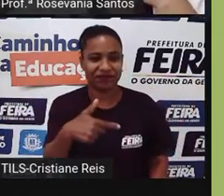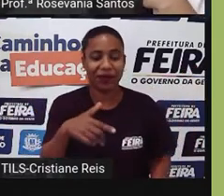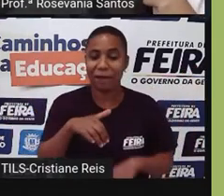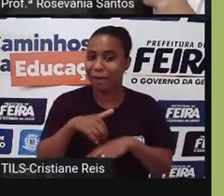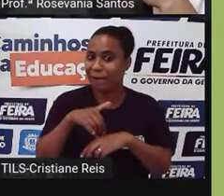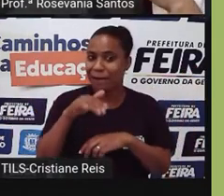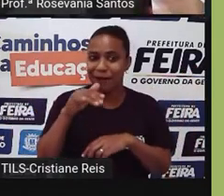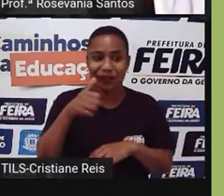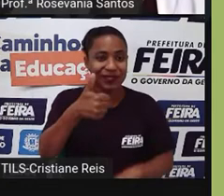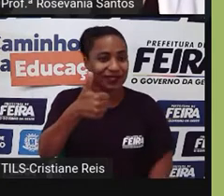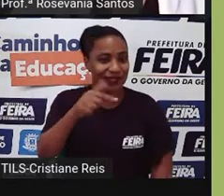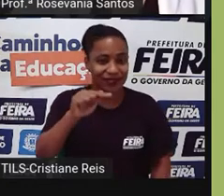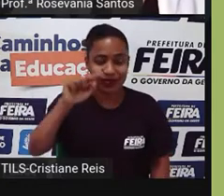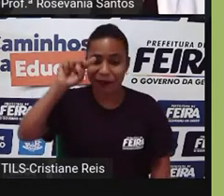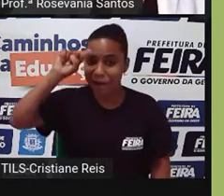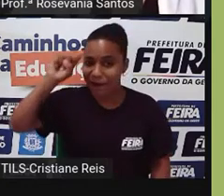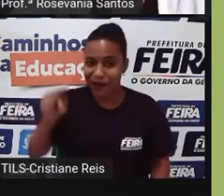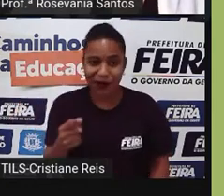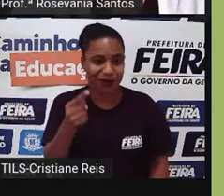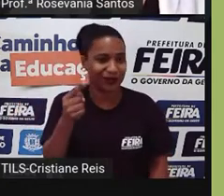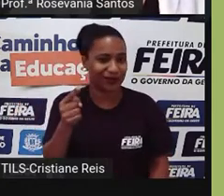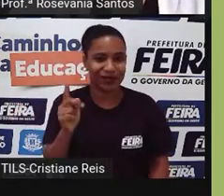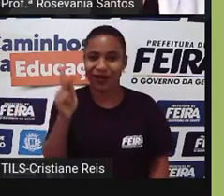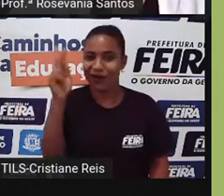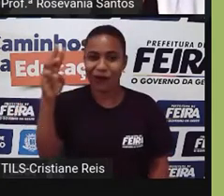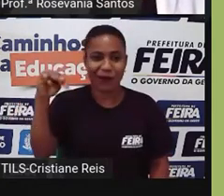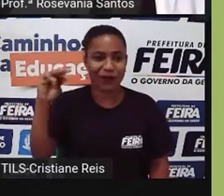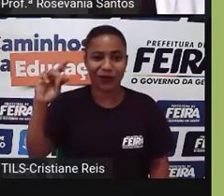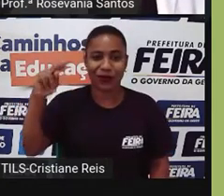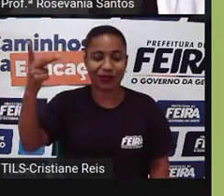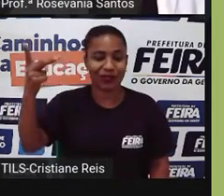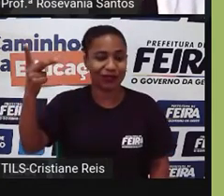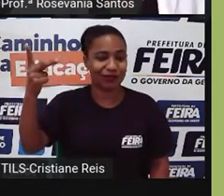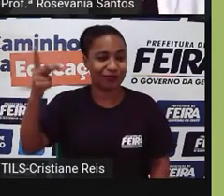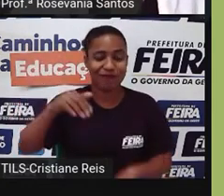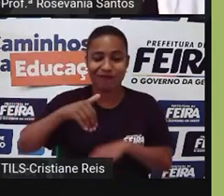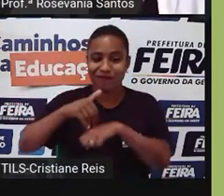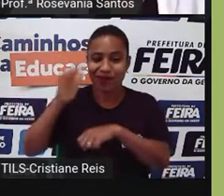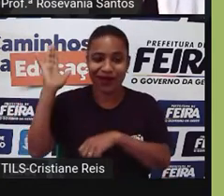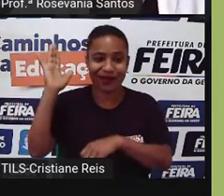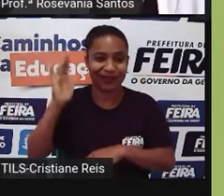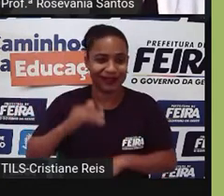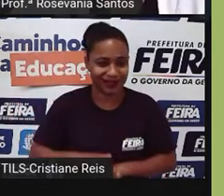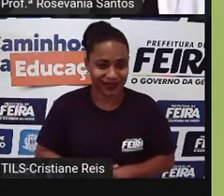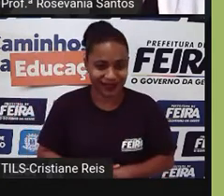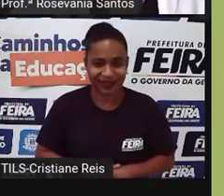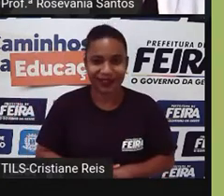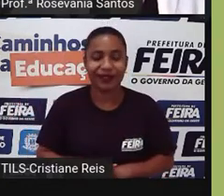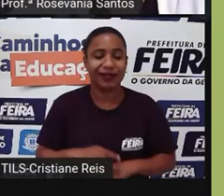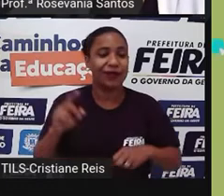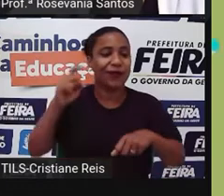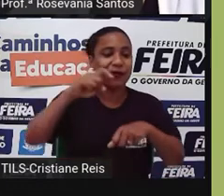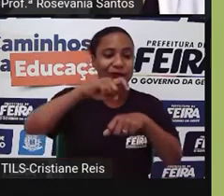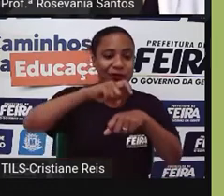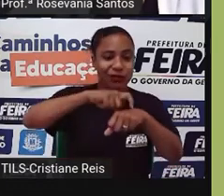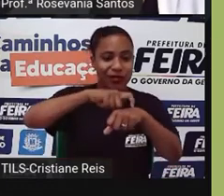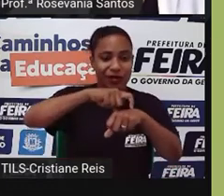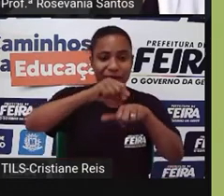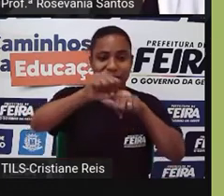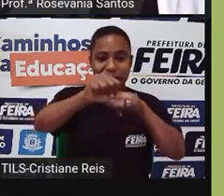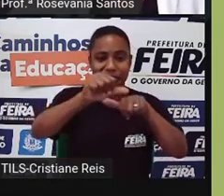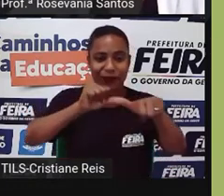mais de 17 milhões de quilômetros quadrados dá essa característica de pegar vários, né, fuso horários do